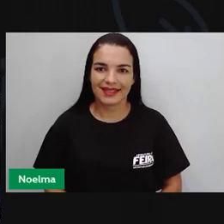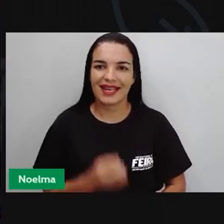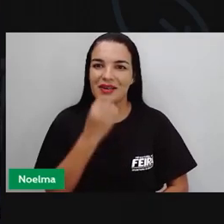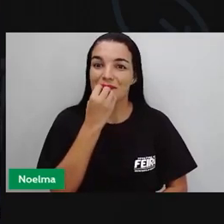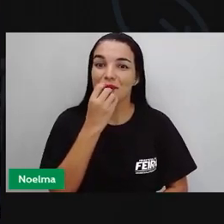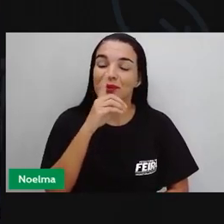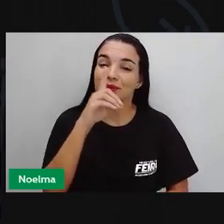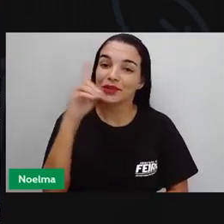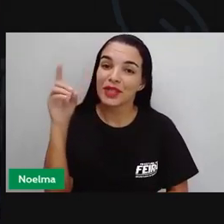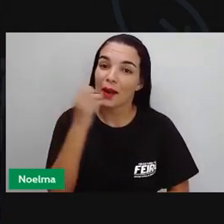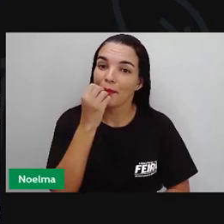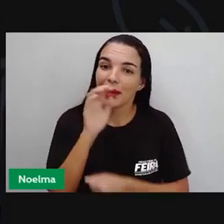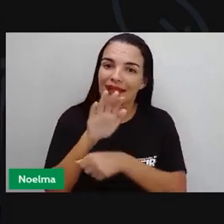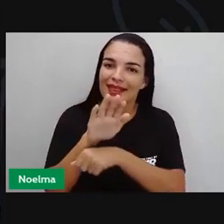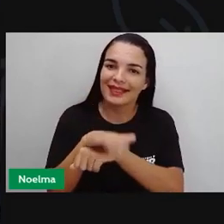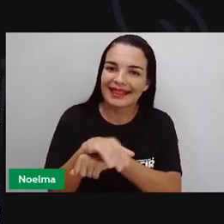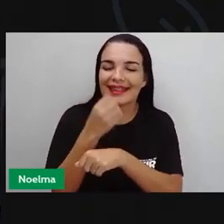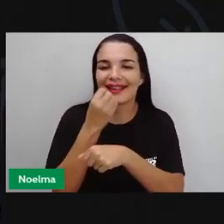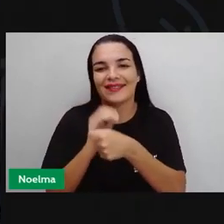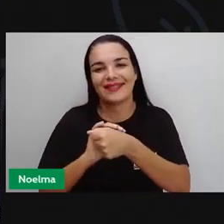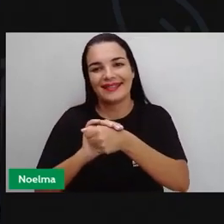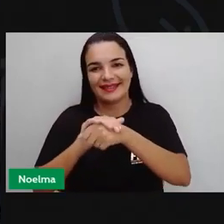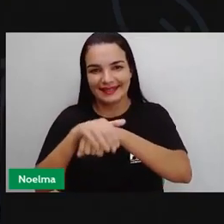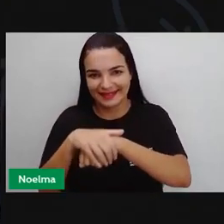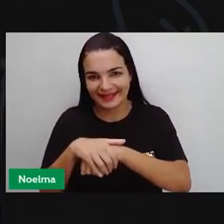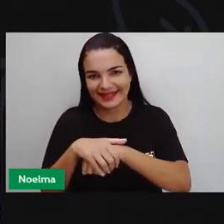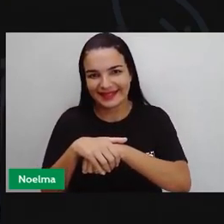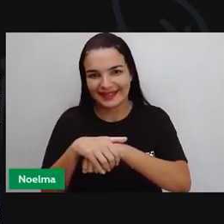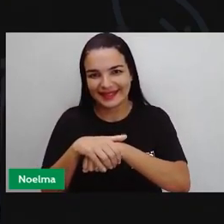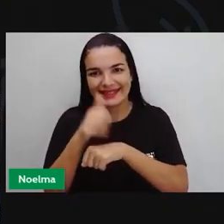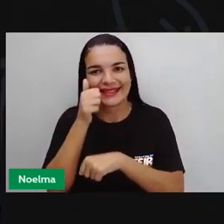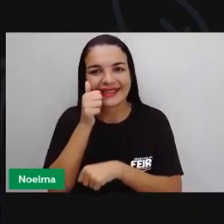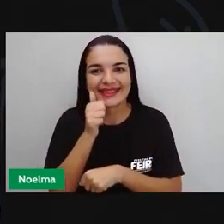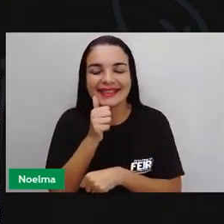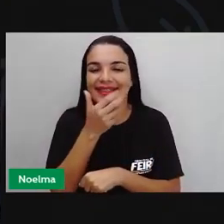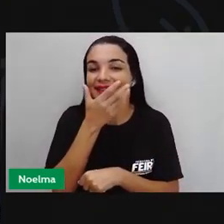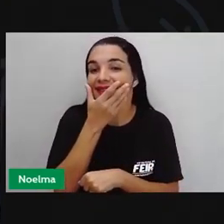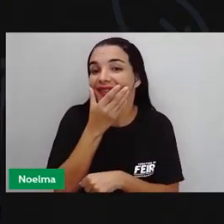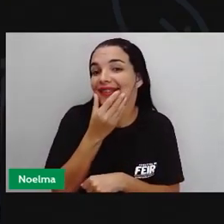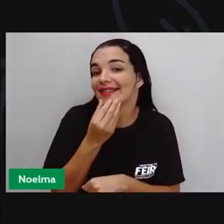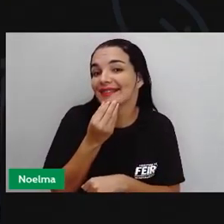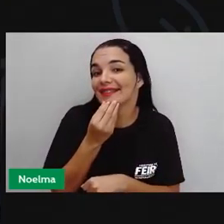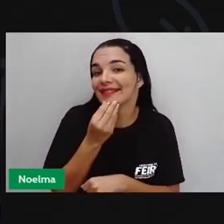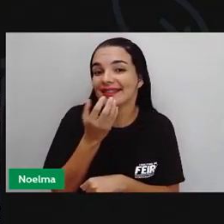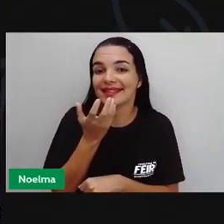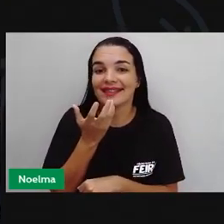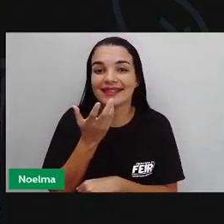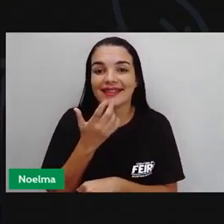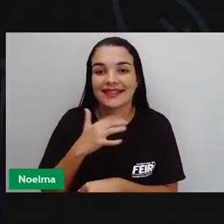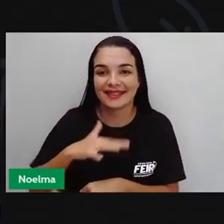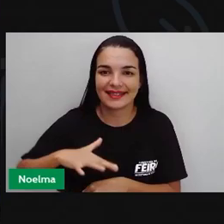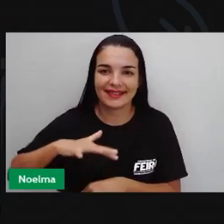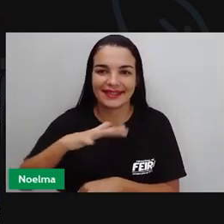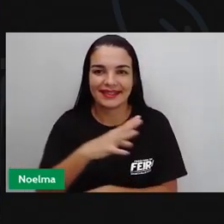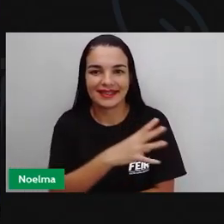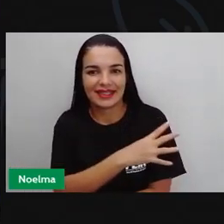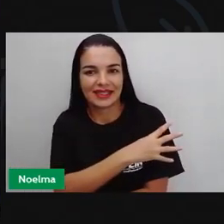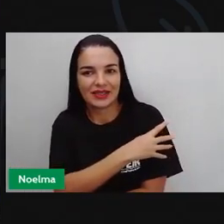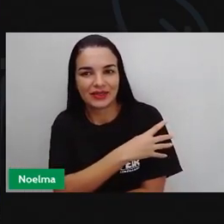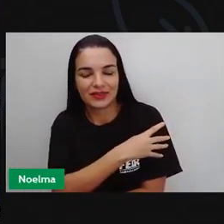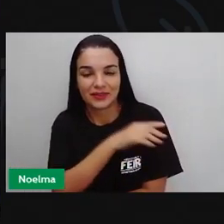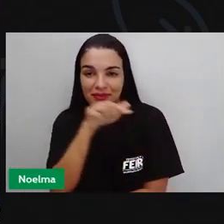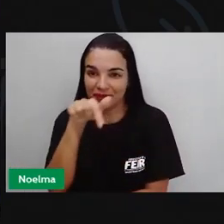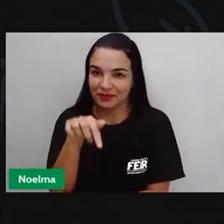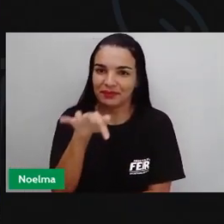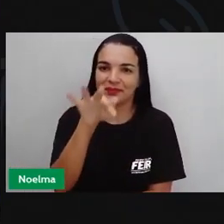Bom dia, boa tarde, boa noite, meus meninos e minhas meninas, nossos quartos anos da cidade feira